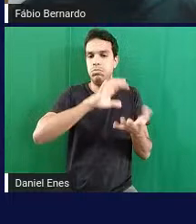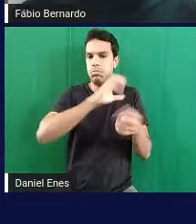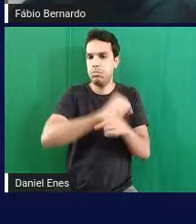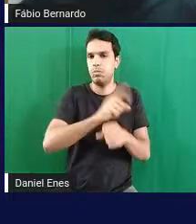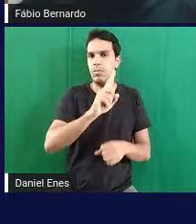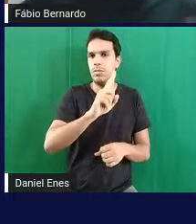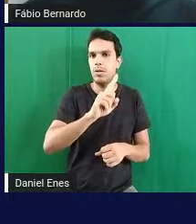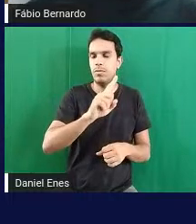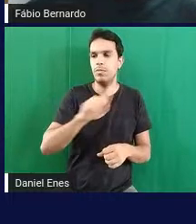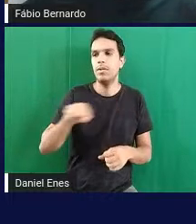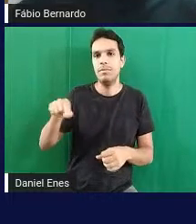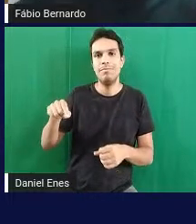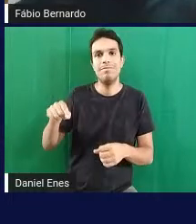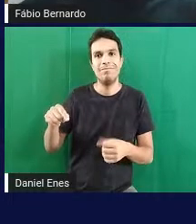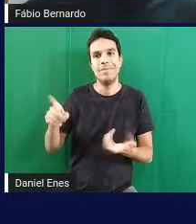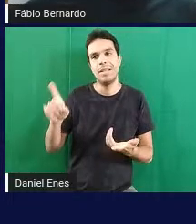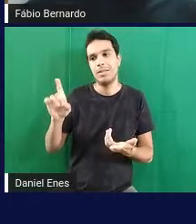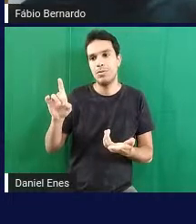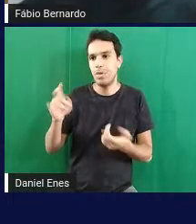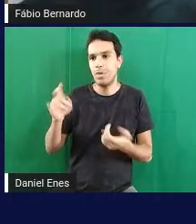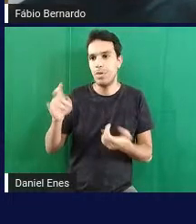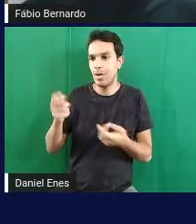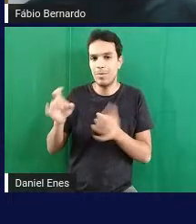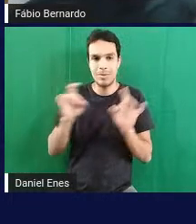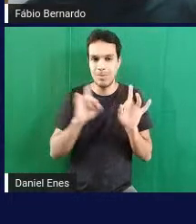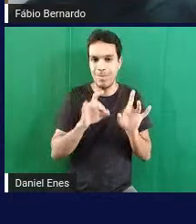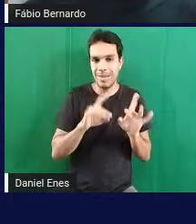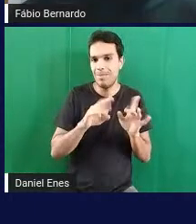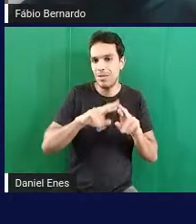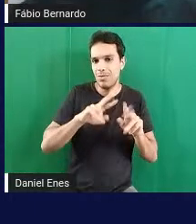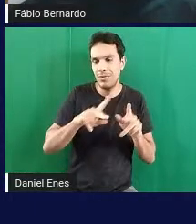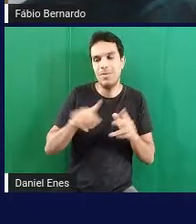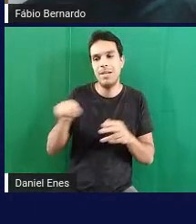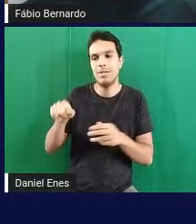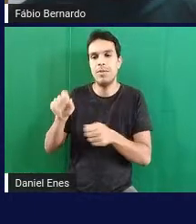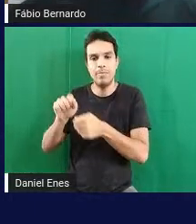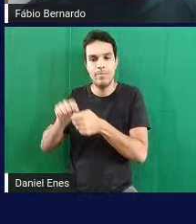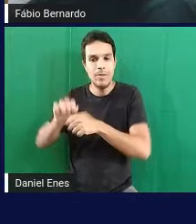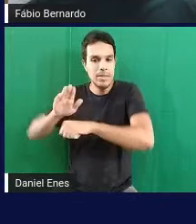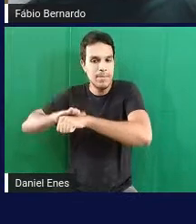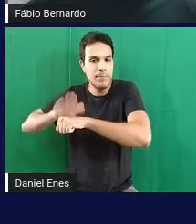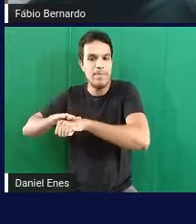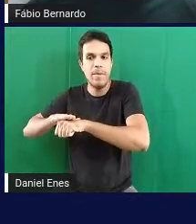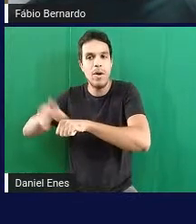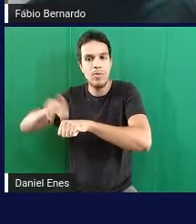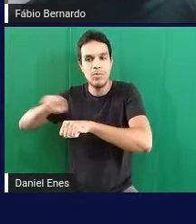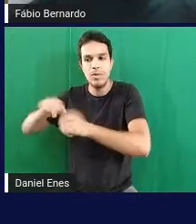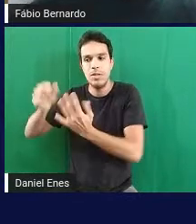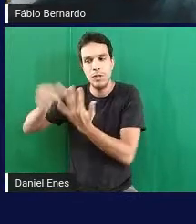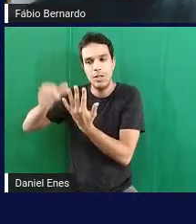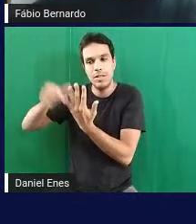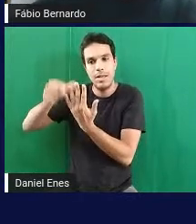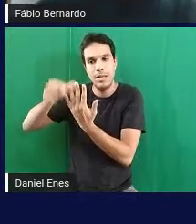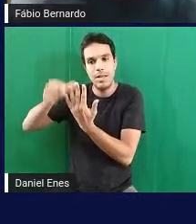mas é um recurso que auxilia os alunos a fazer essas contas muito obrigado